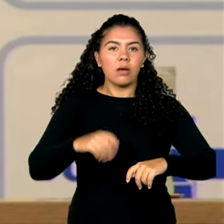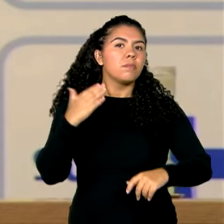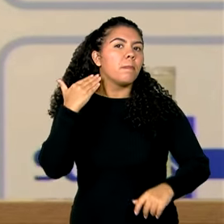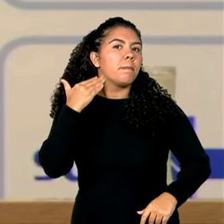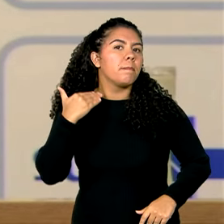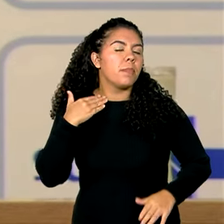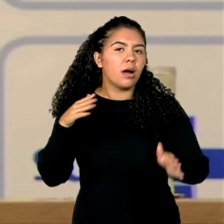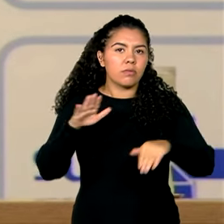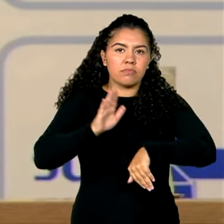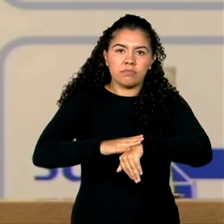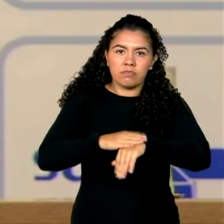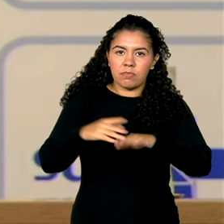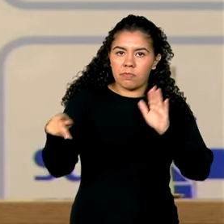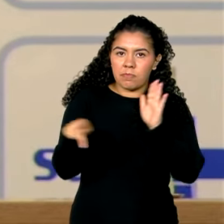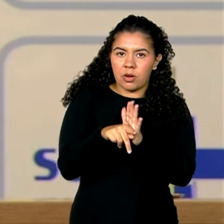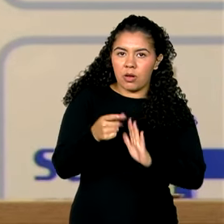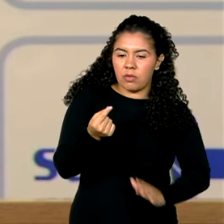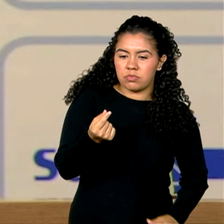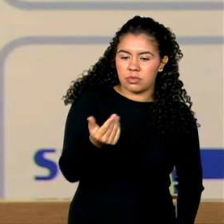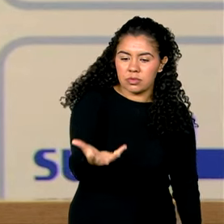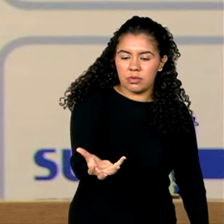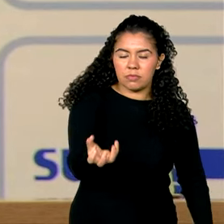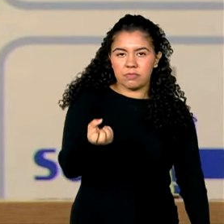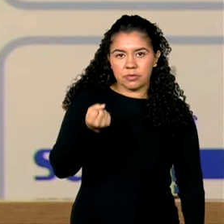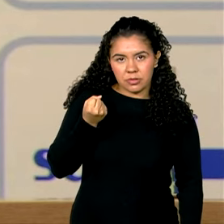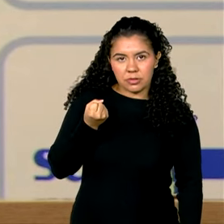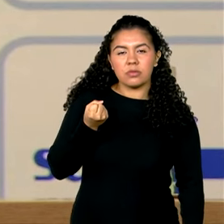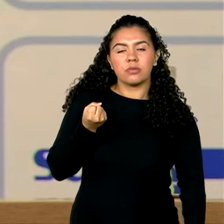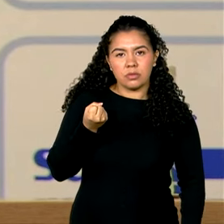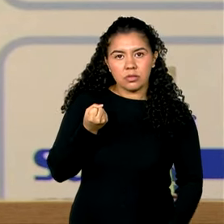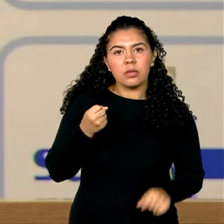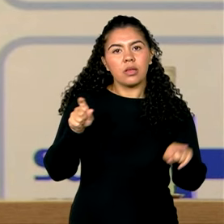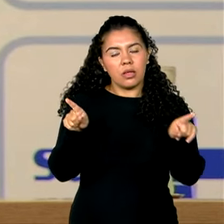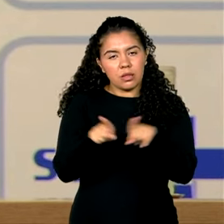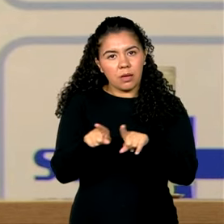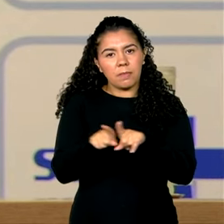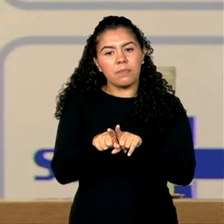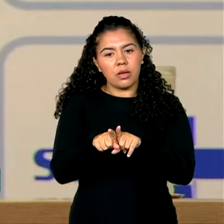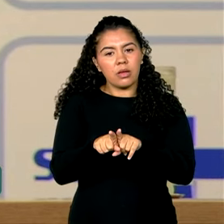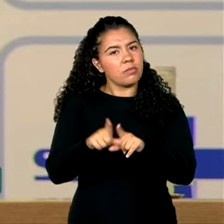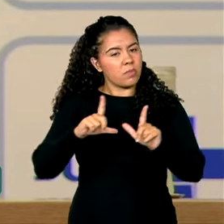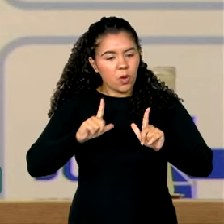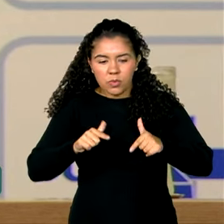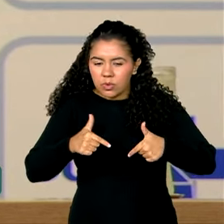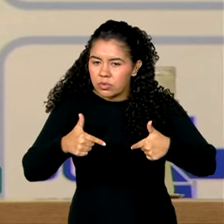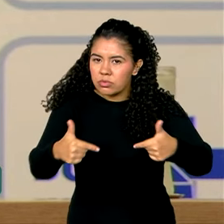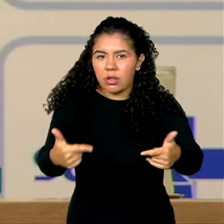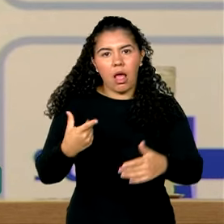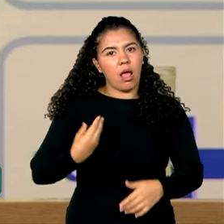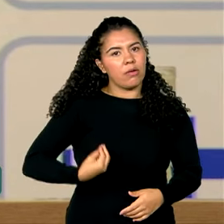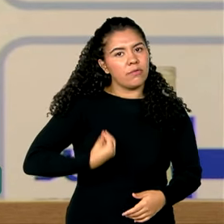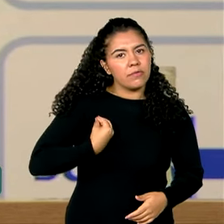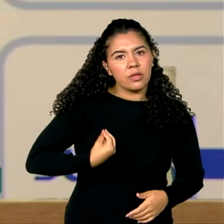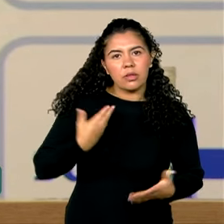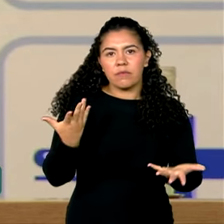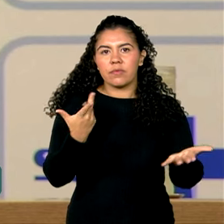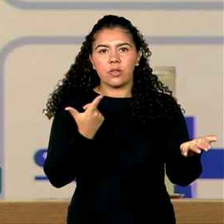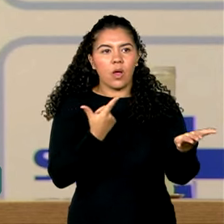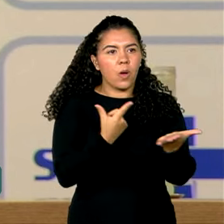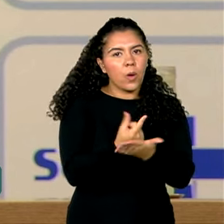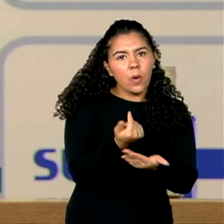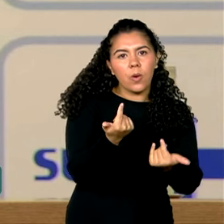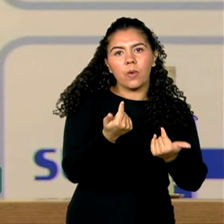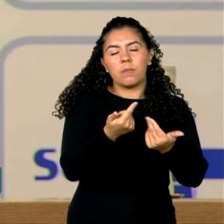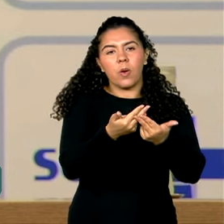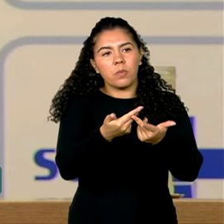de banco, receber esse recurso e poder exercer a vida com algum custeio, com algum